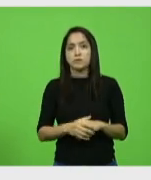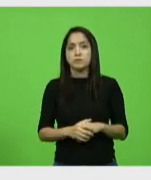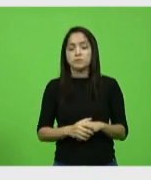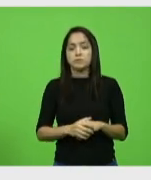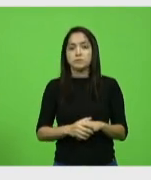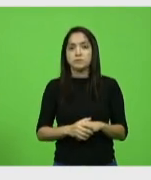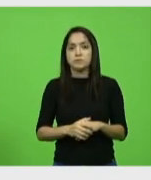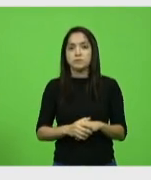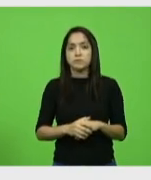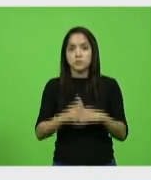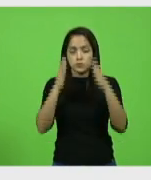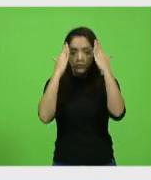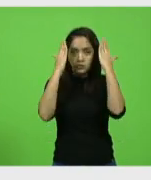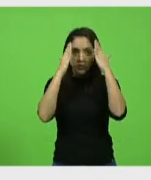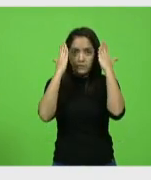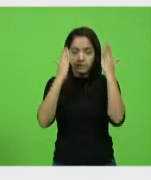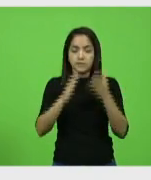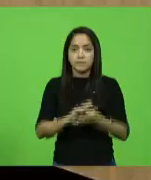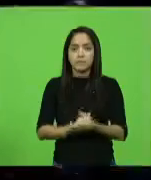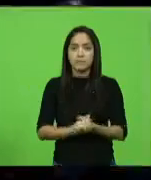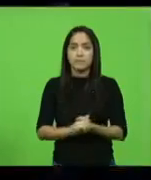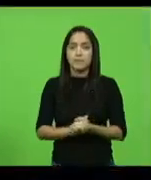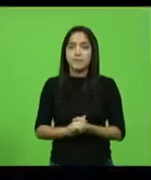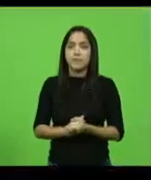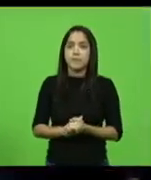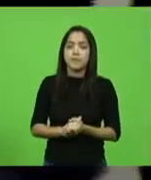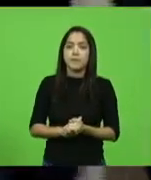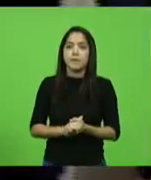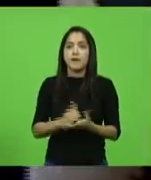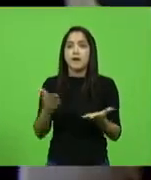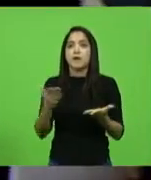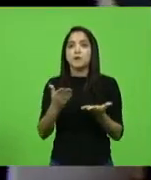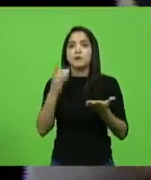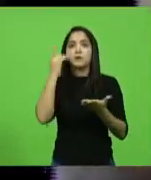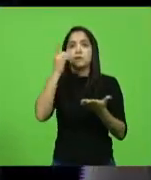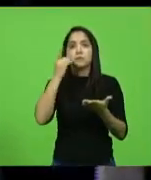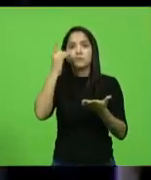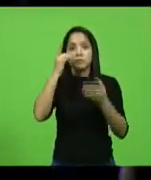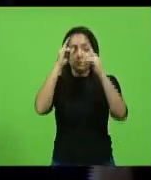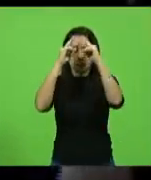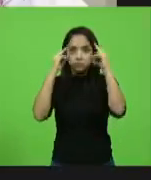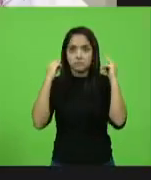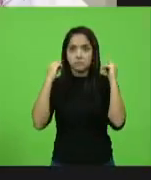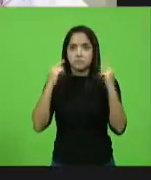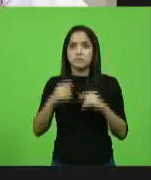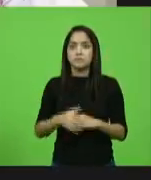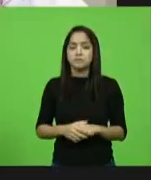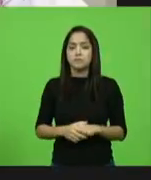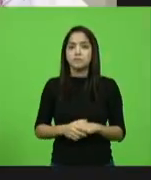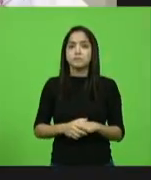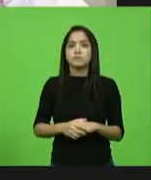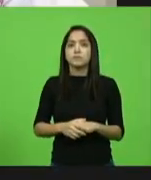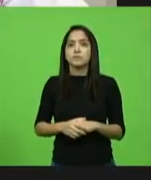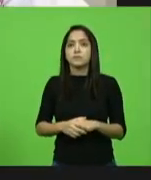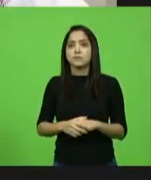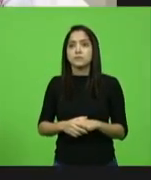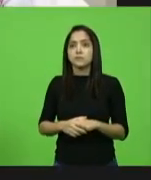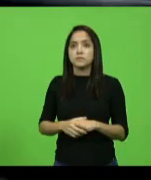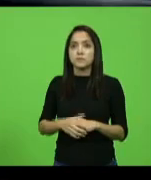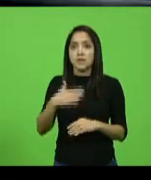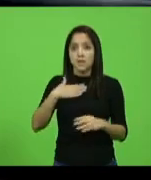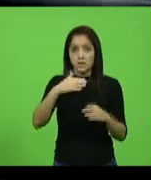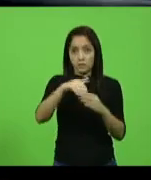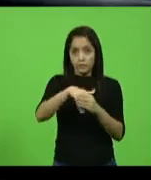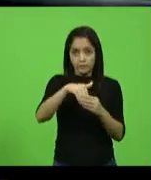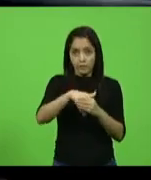deputado José Milton Schaefer. Como vota o deputado Neudi Sareta? Senhor secretário, eu voto